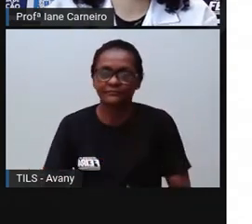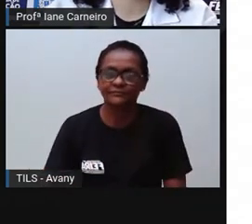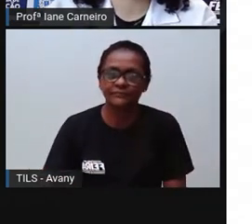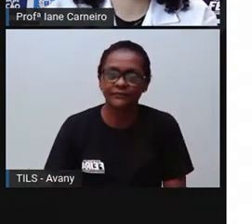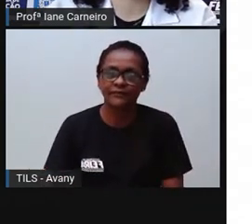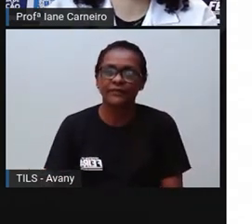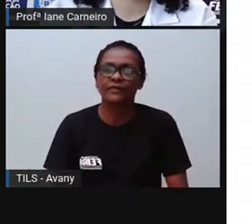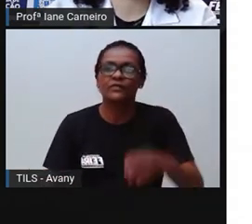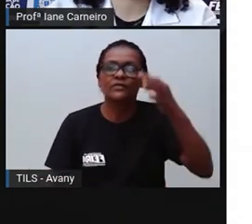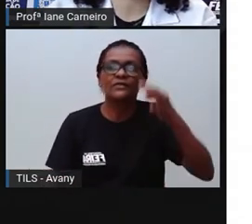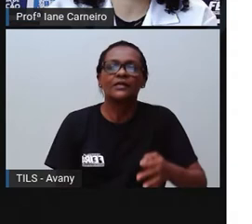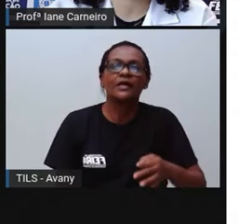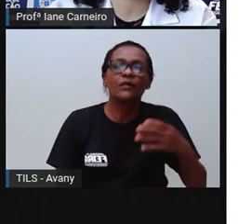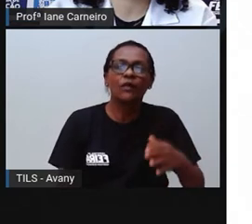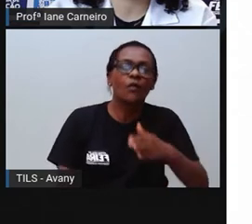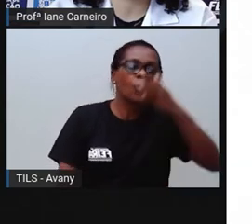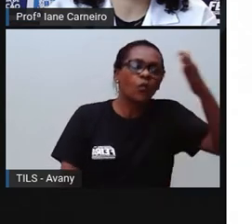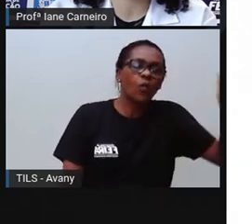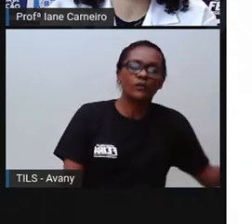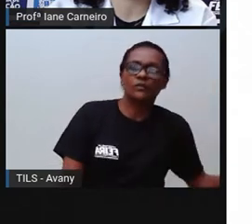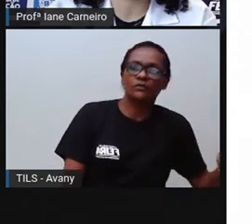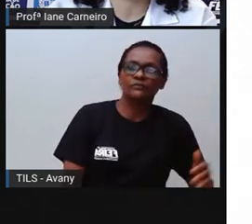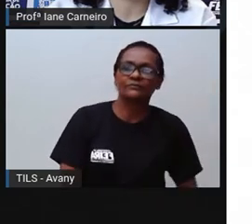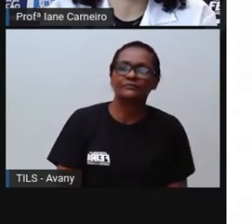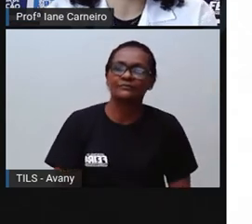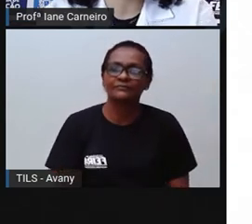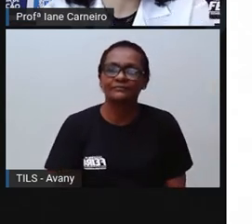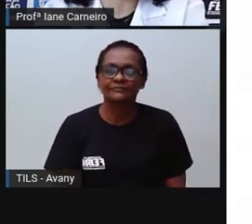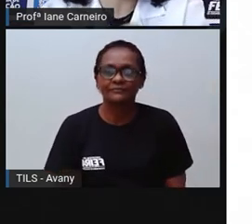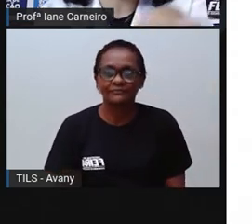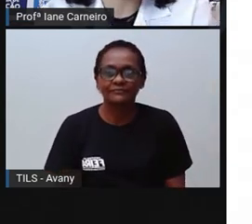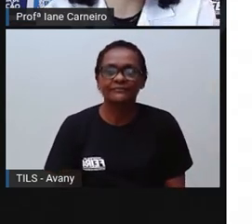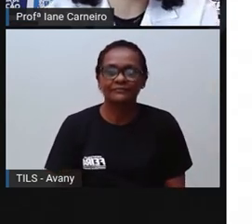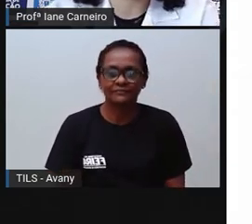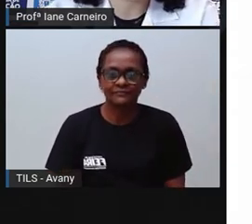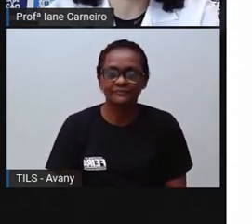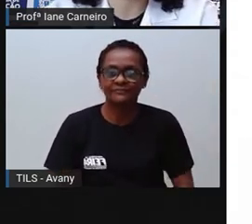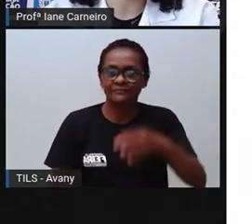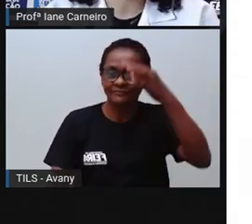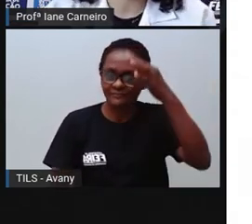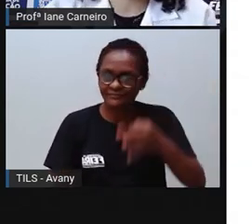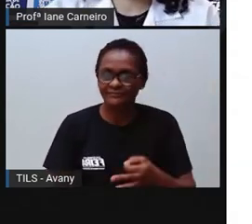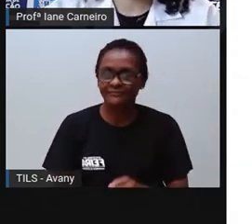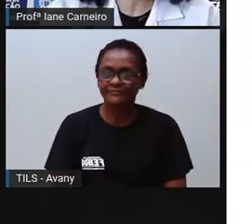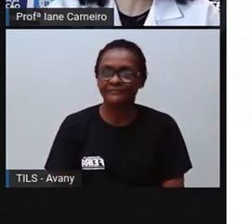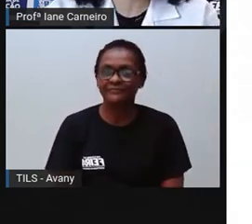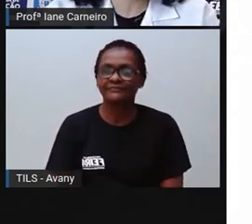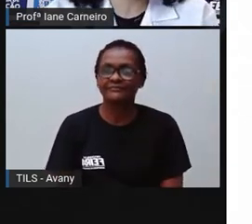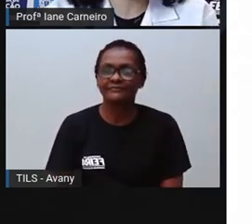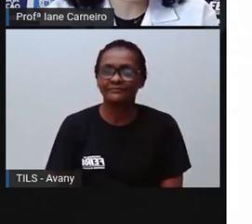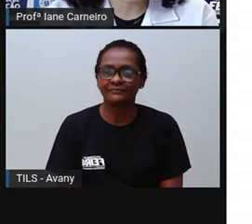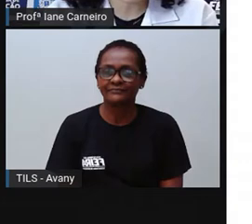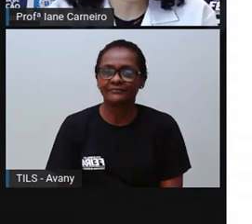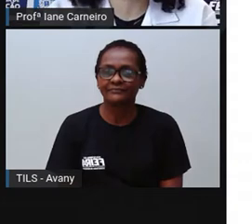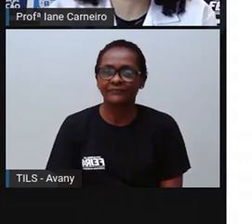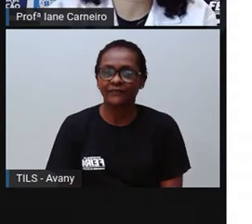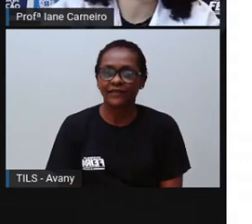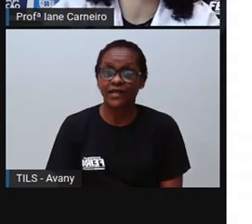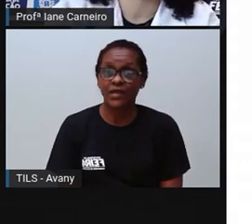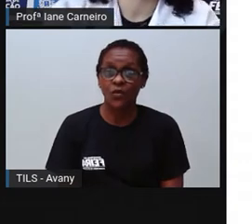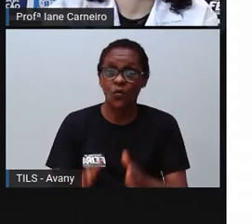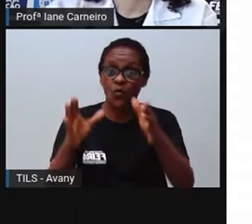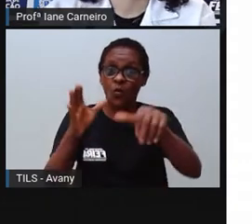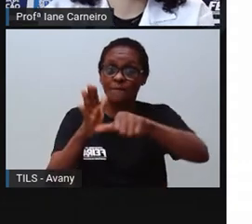usar as bocas de trás e com o cabo da panela pra trás, tá certo? E também a criança não